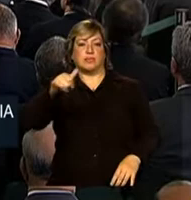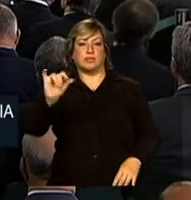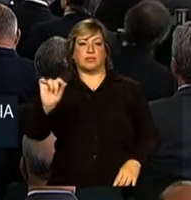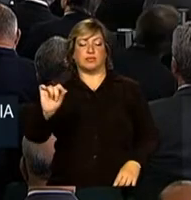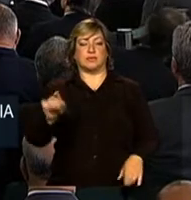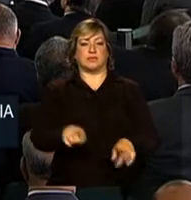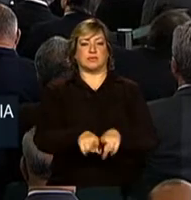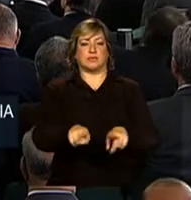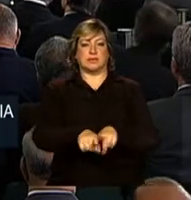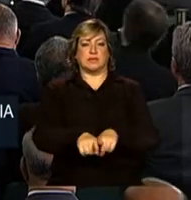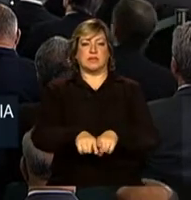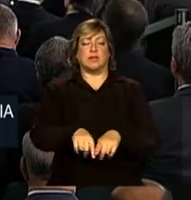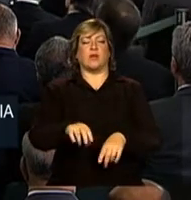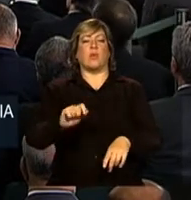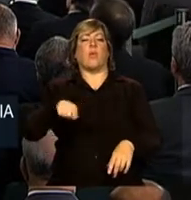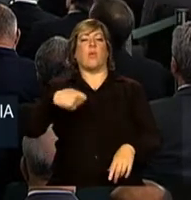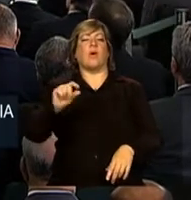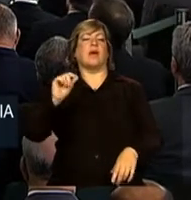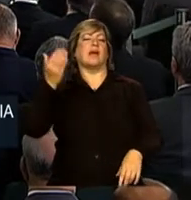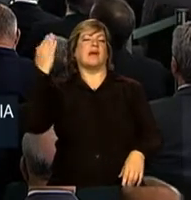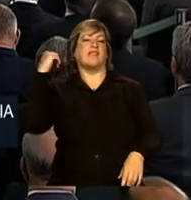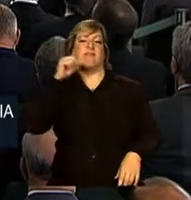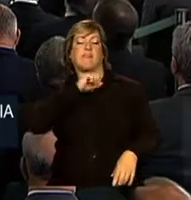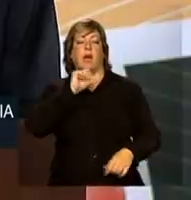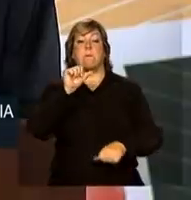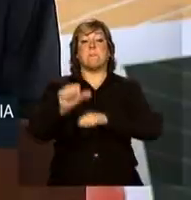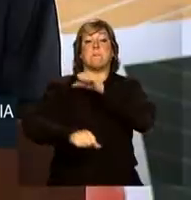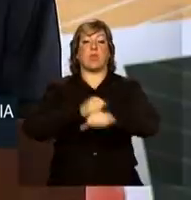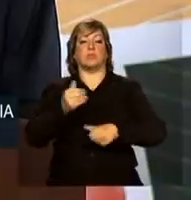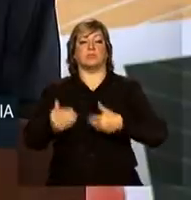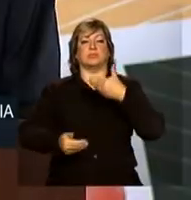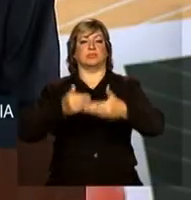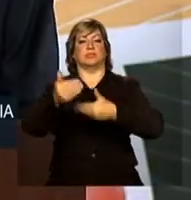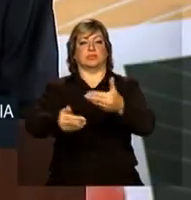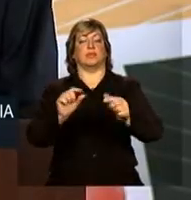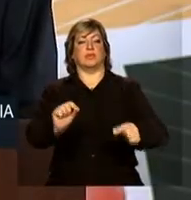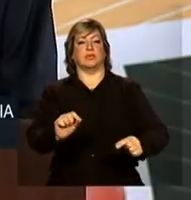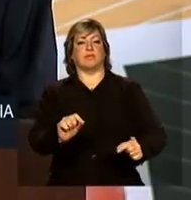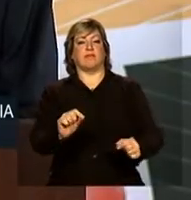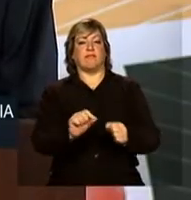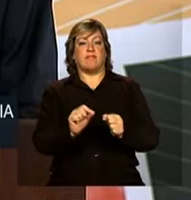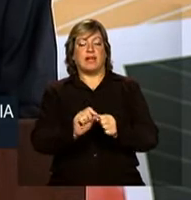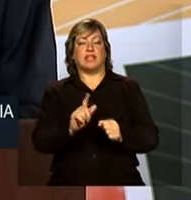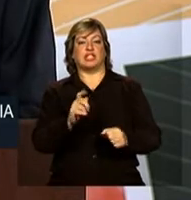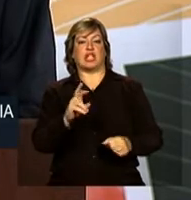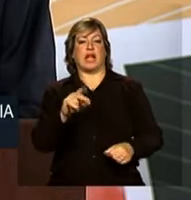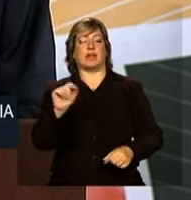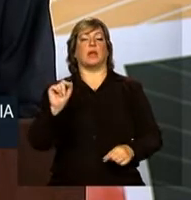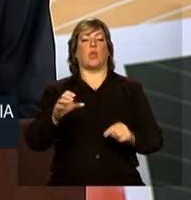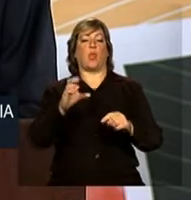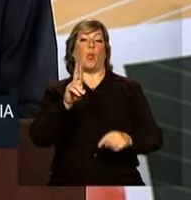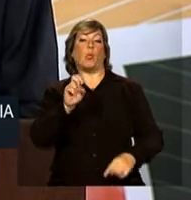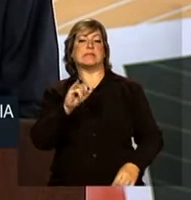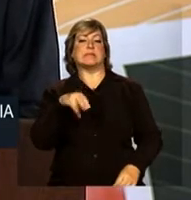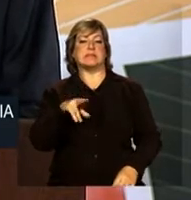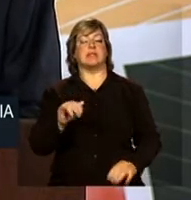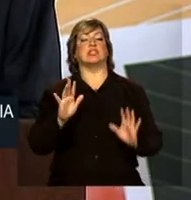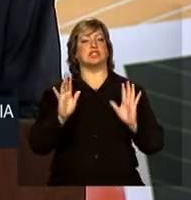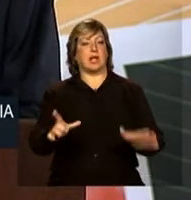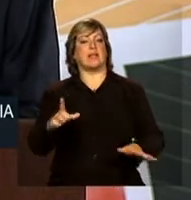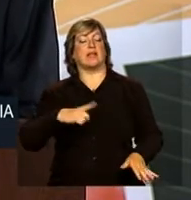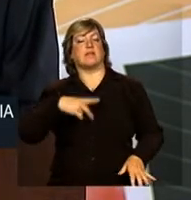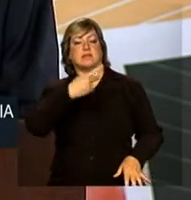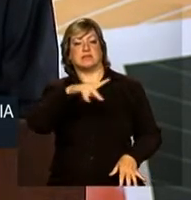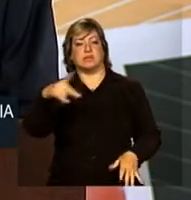considerada velha, ou seja, aquela gerada por usinas que já tiveram grande parte de seus